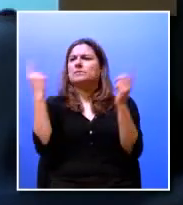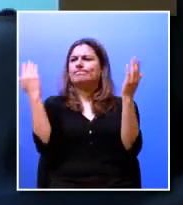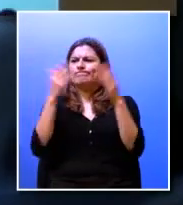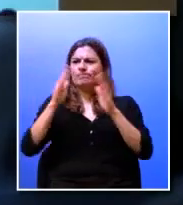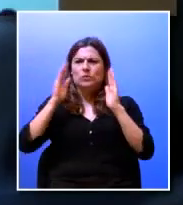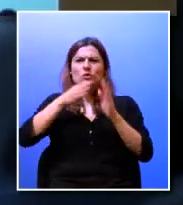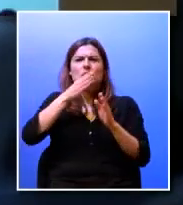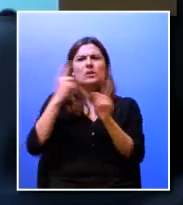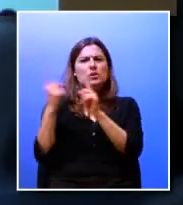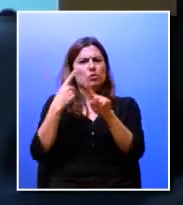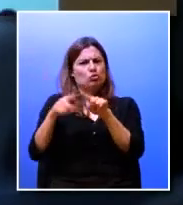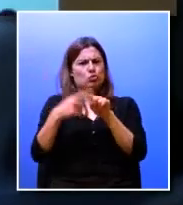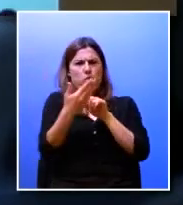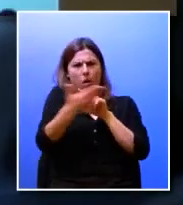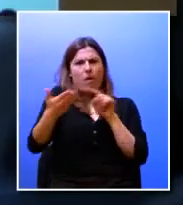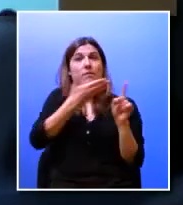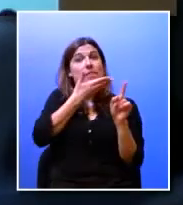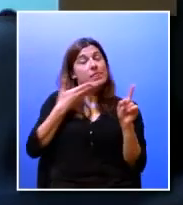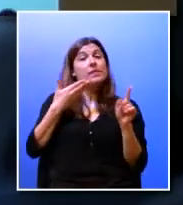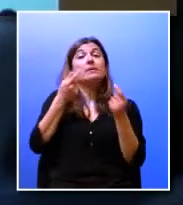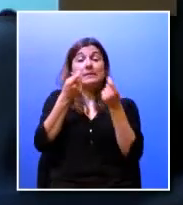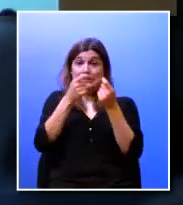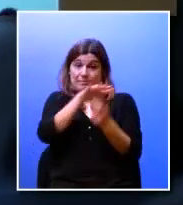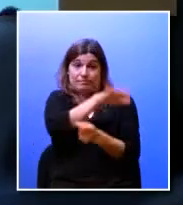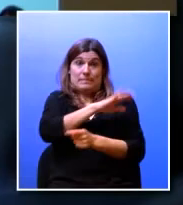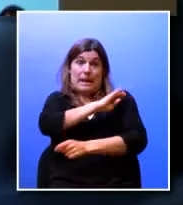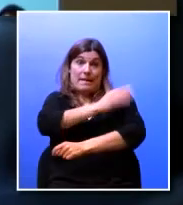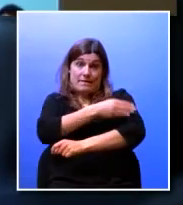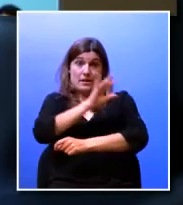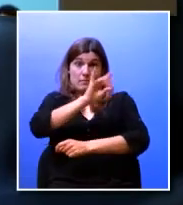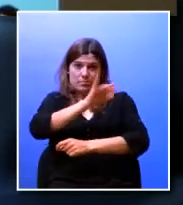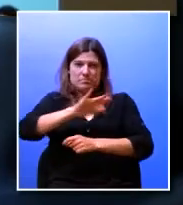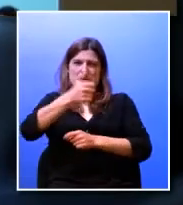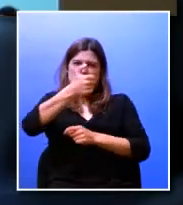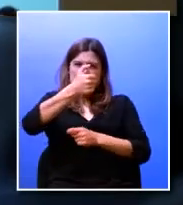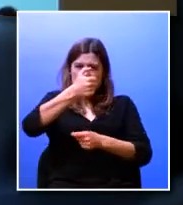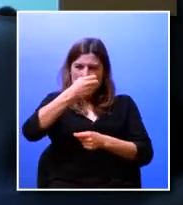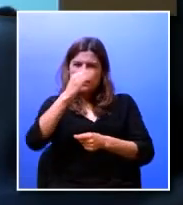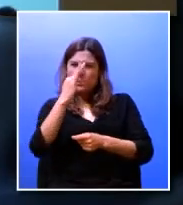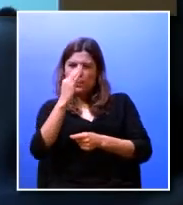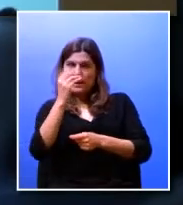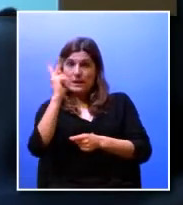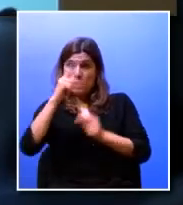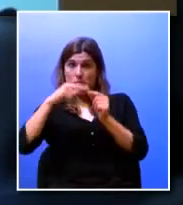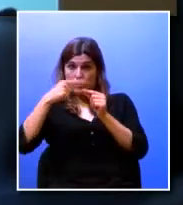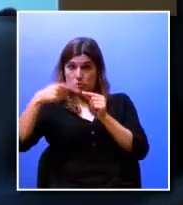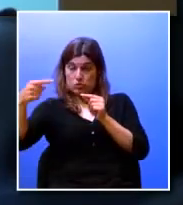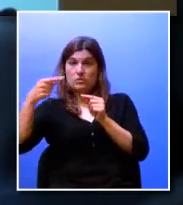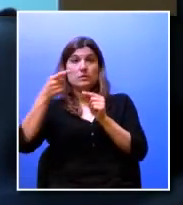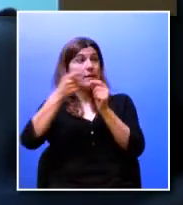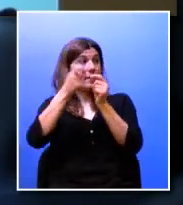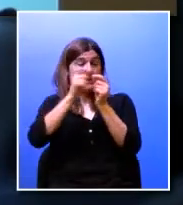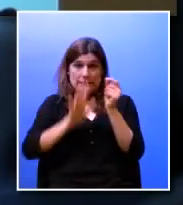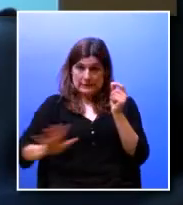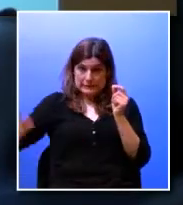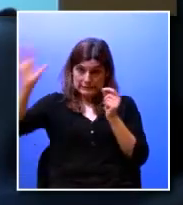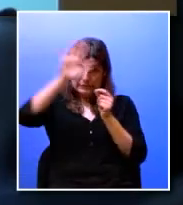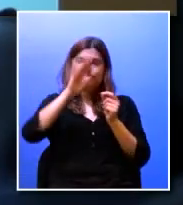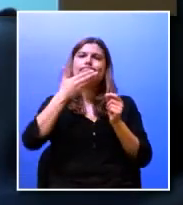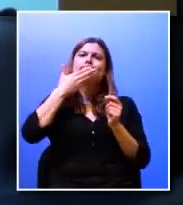relativamente pequeno da região da Aveiro de 40 a 50 km na região da Aveiro nós temos aquilo